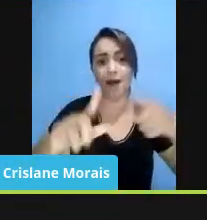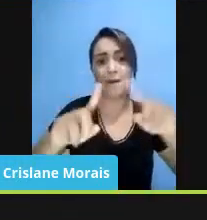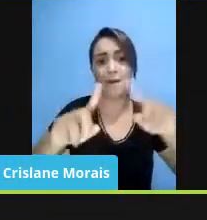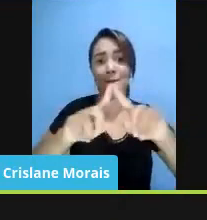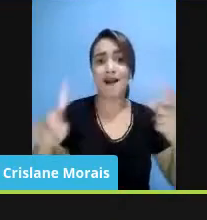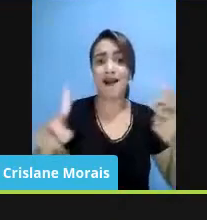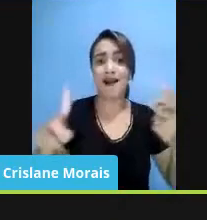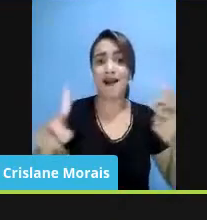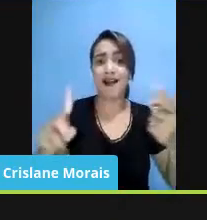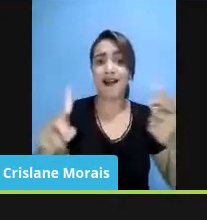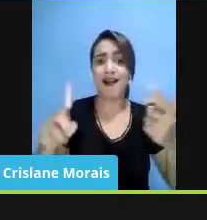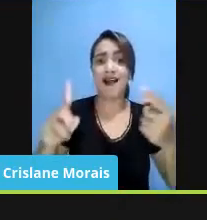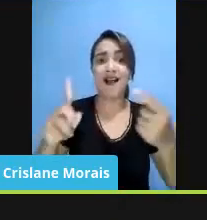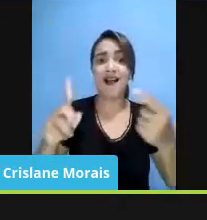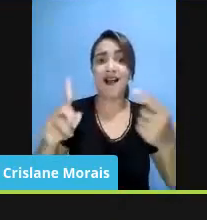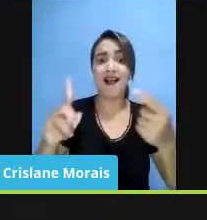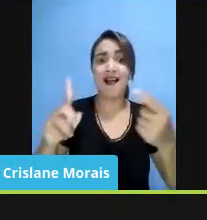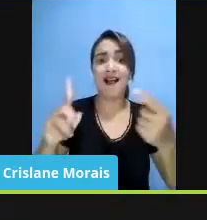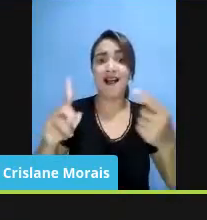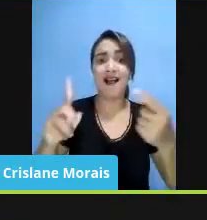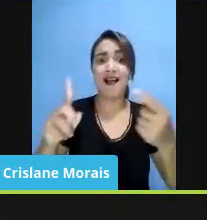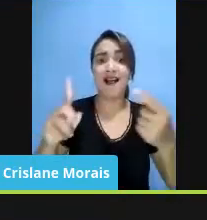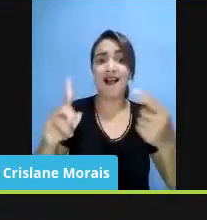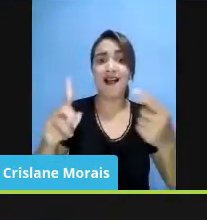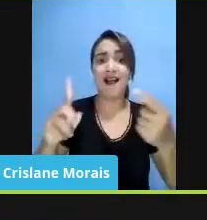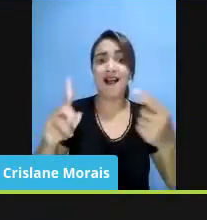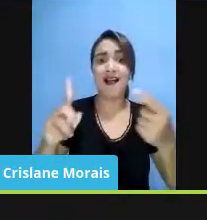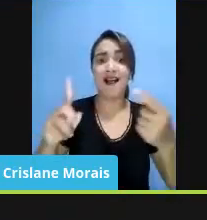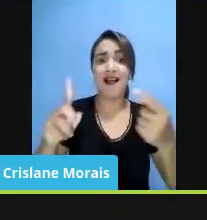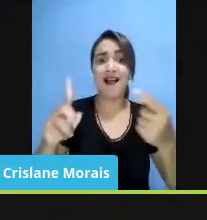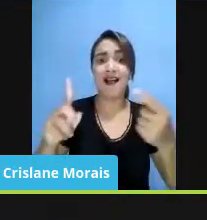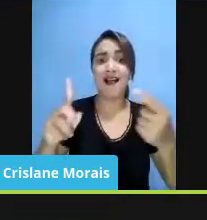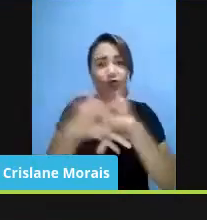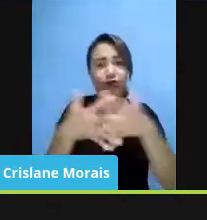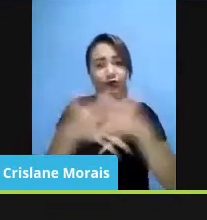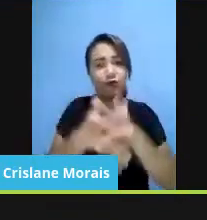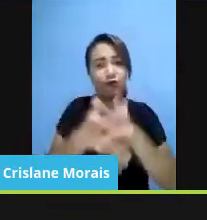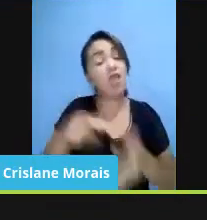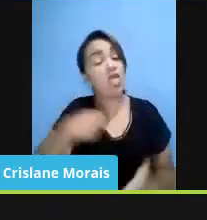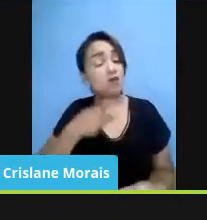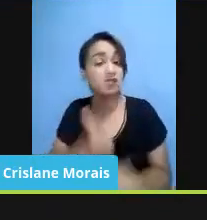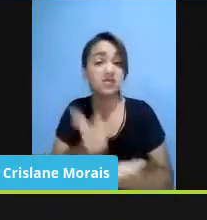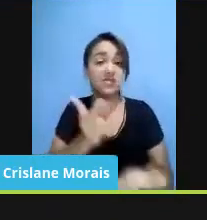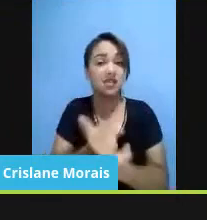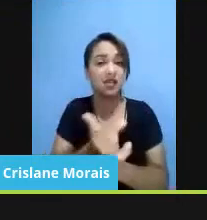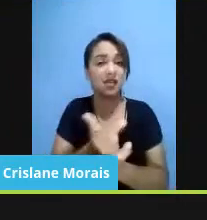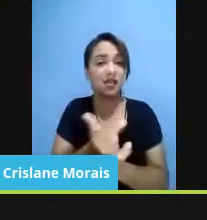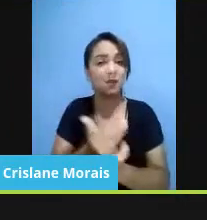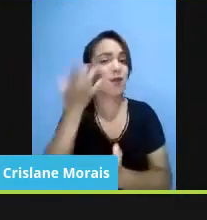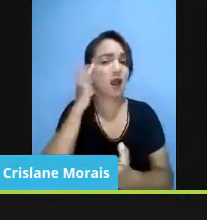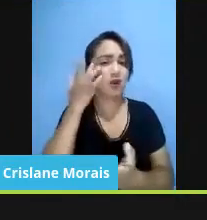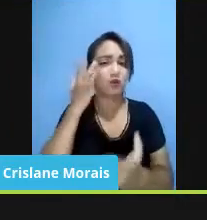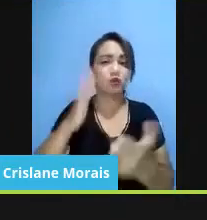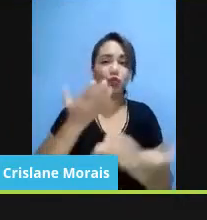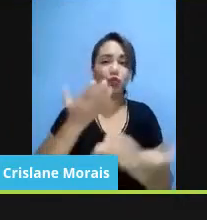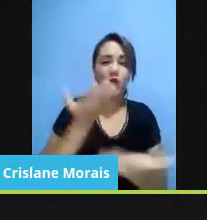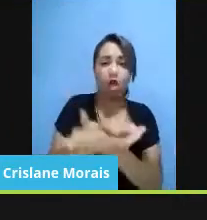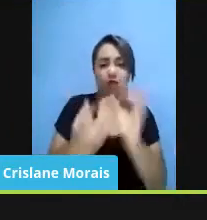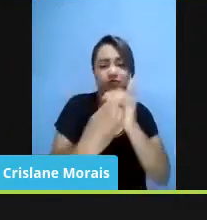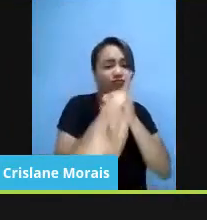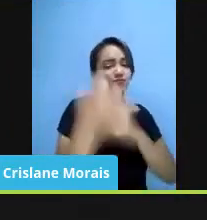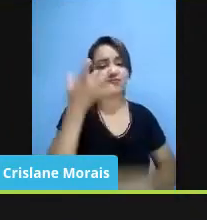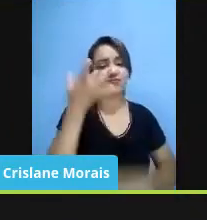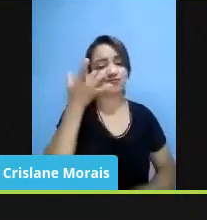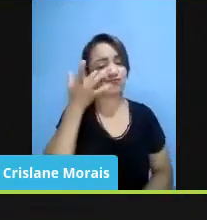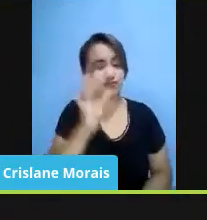várias dificuldades, né? Eu sempre desconfiei da aula online. Eu falei isso no último congresso da